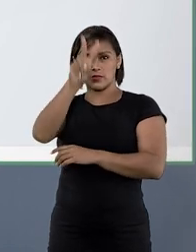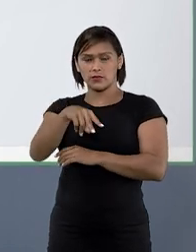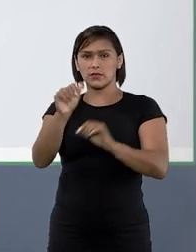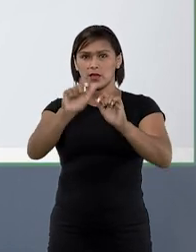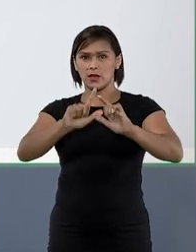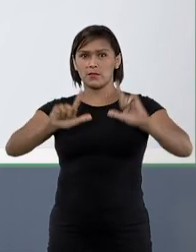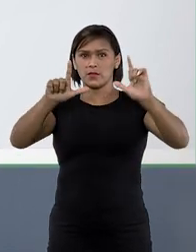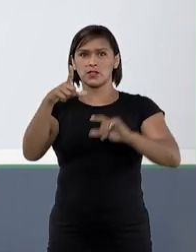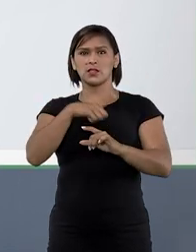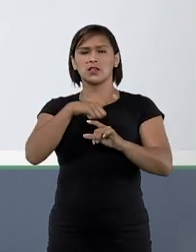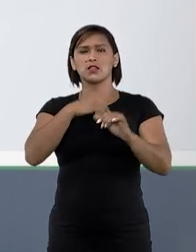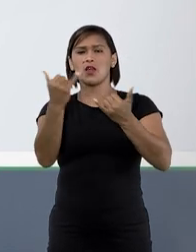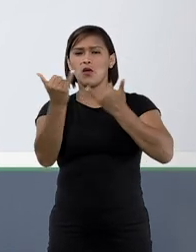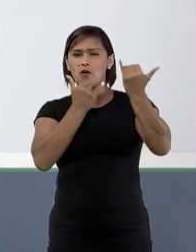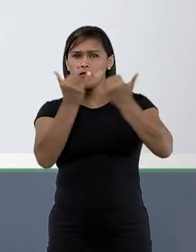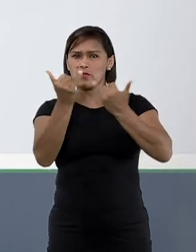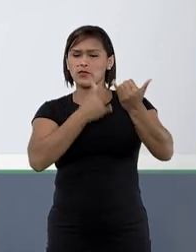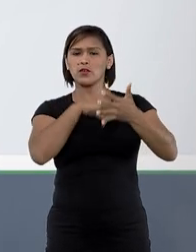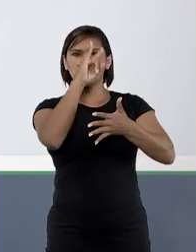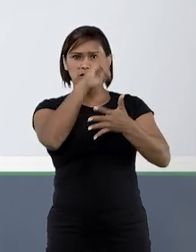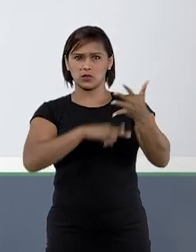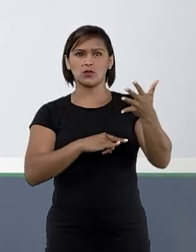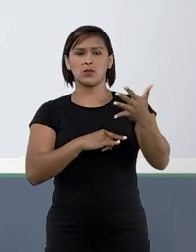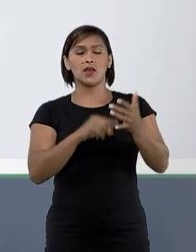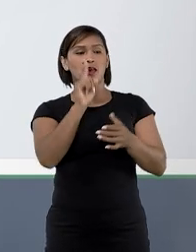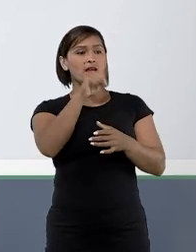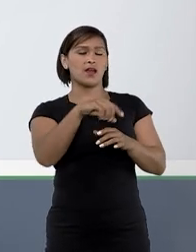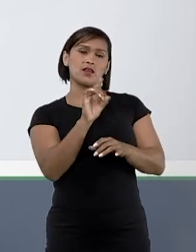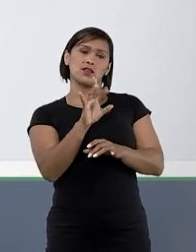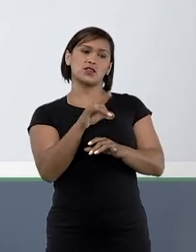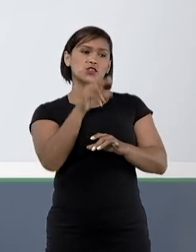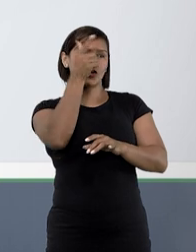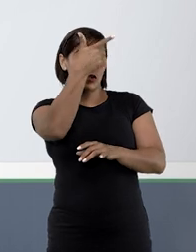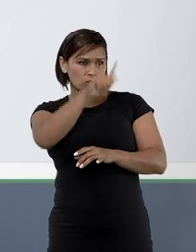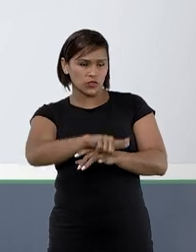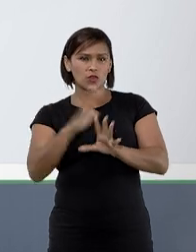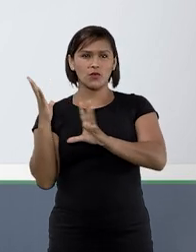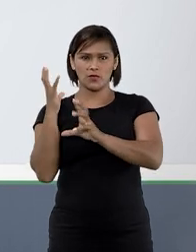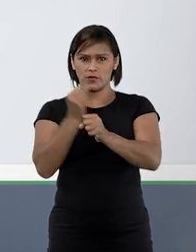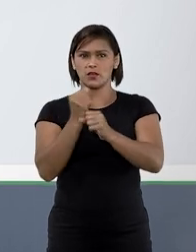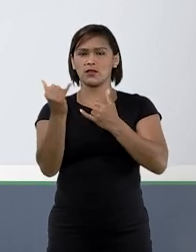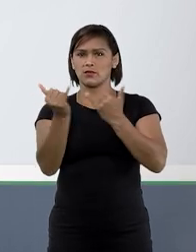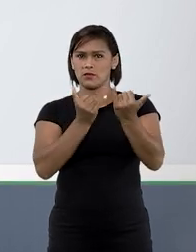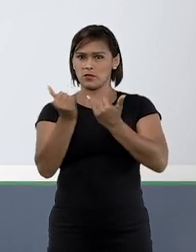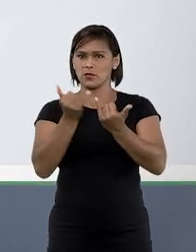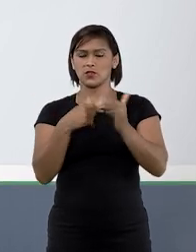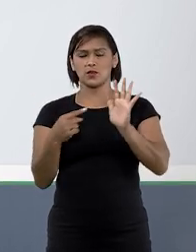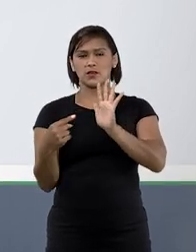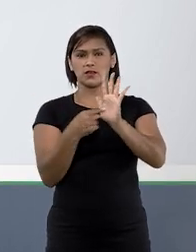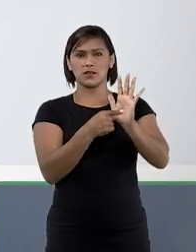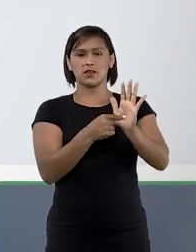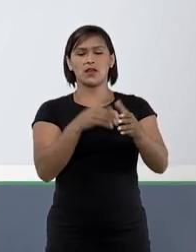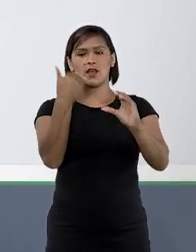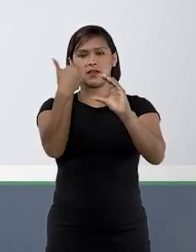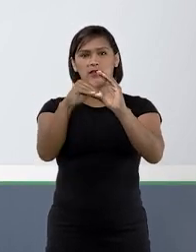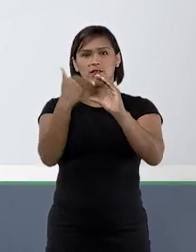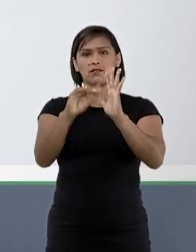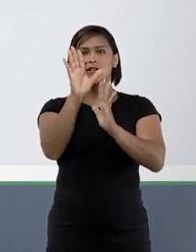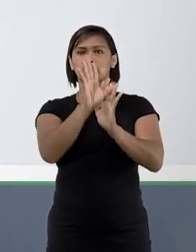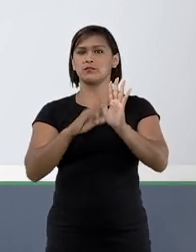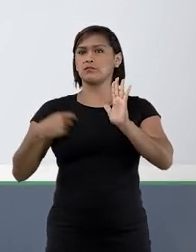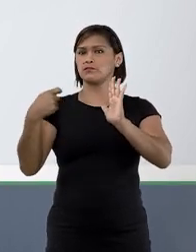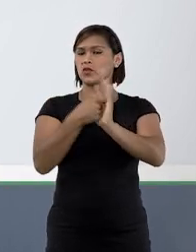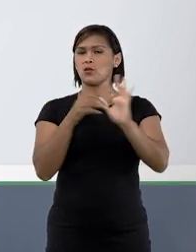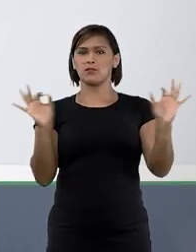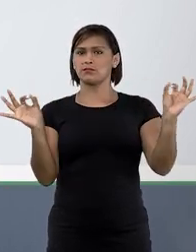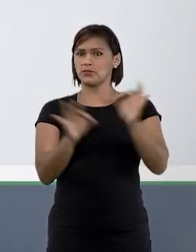visualizar a página contendo todos os dados do documento. Aí é só conferir novamente as informações e clicar em Enviar